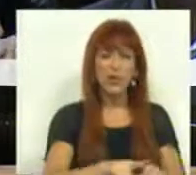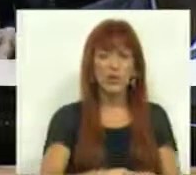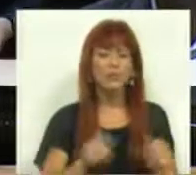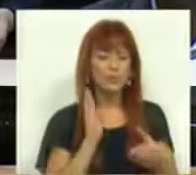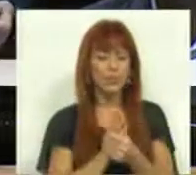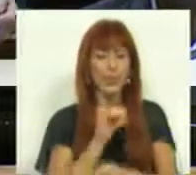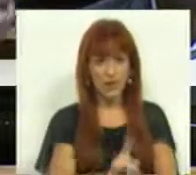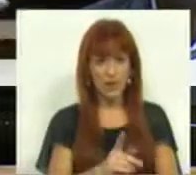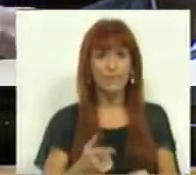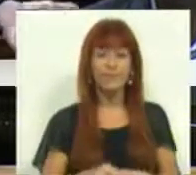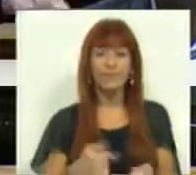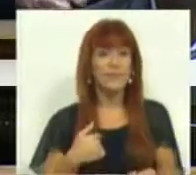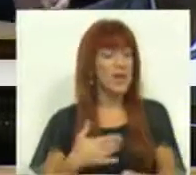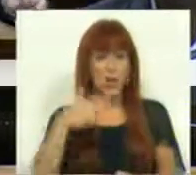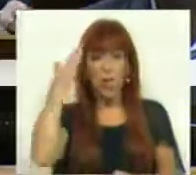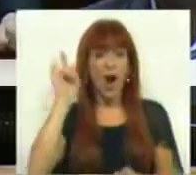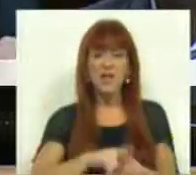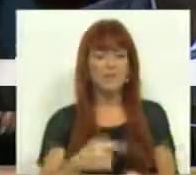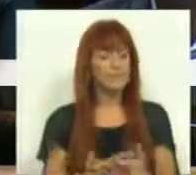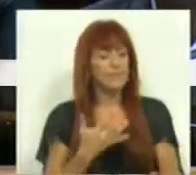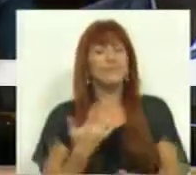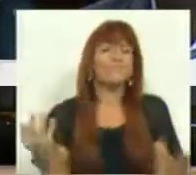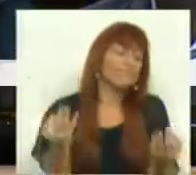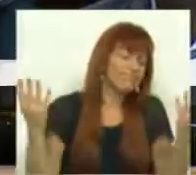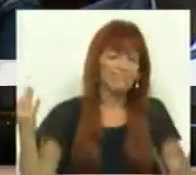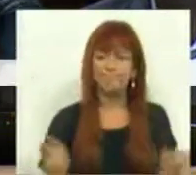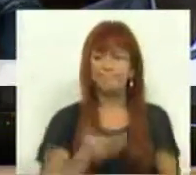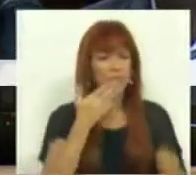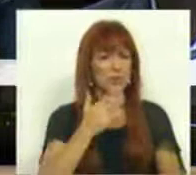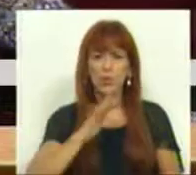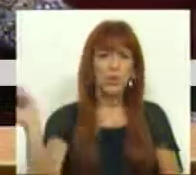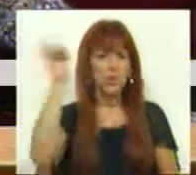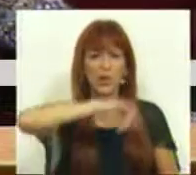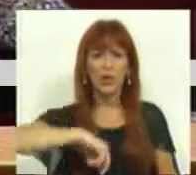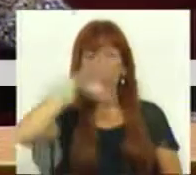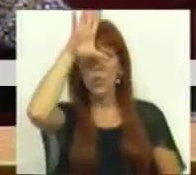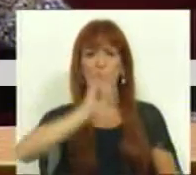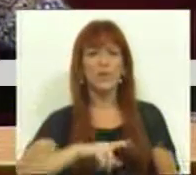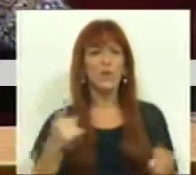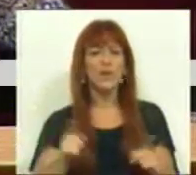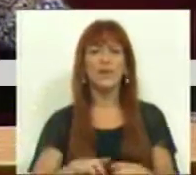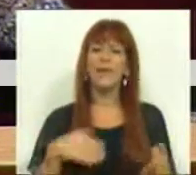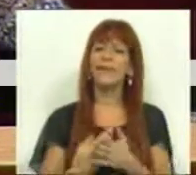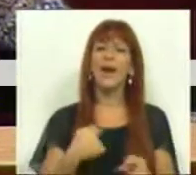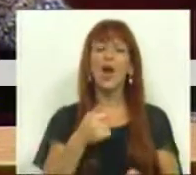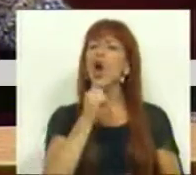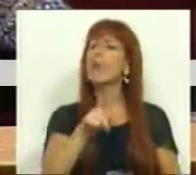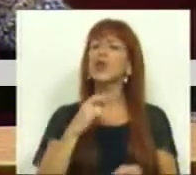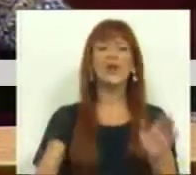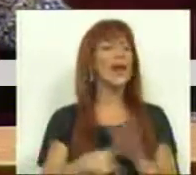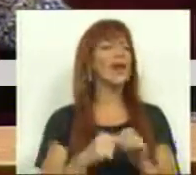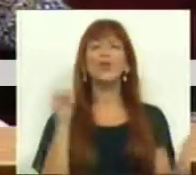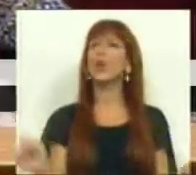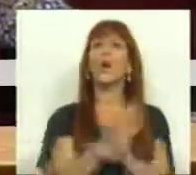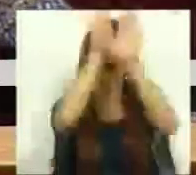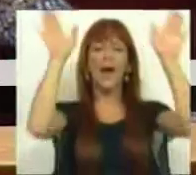em todo este processo. E não nos parece que seja evidentemente razoável que o Governo tome opções legislativas